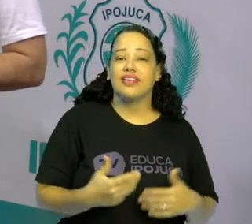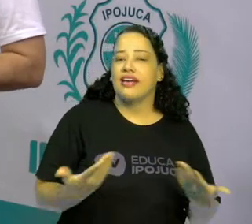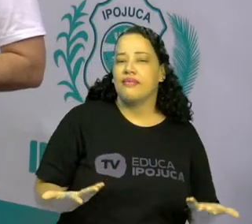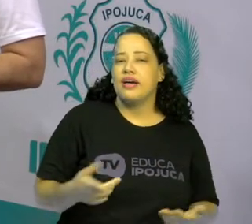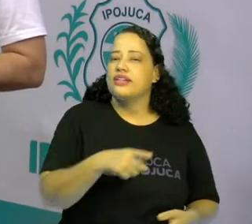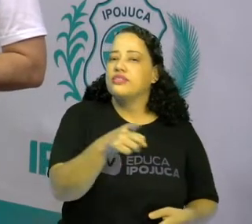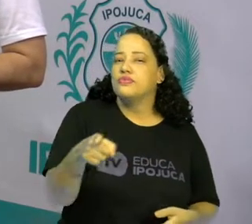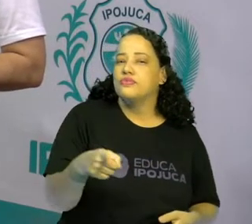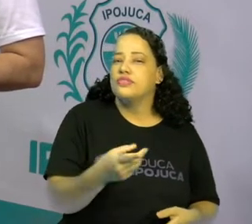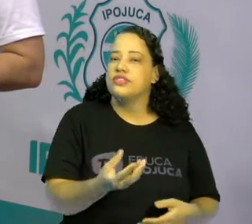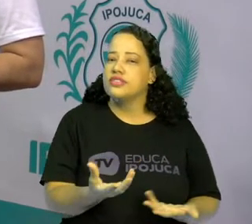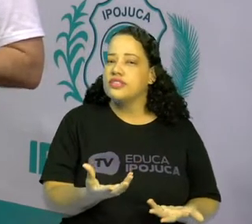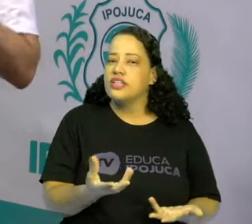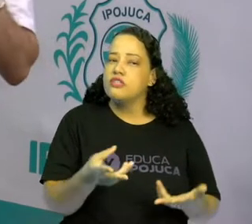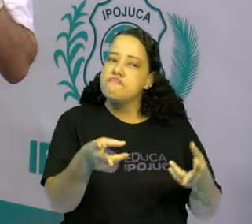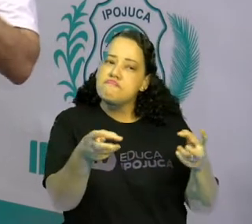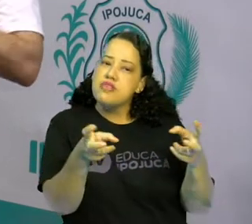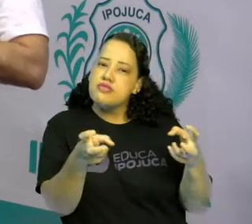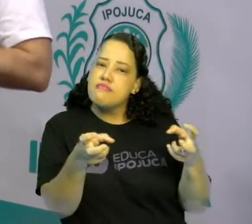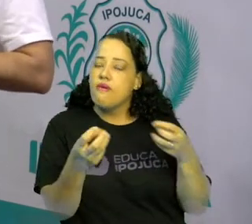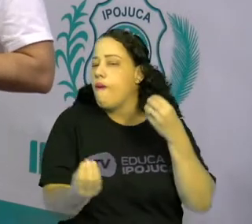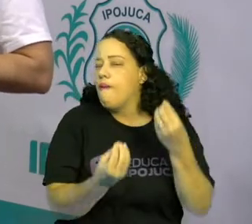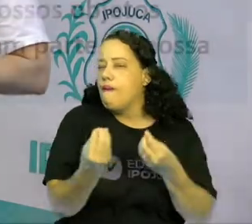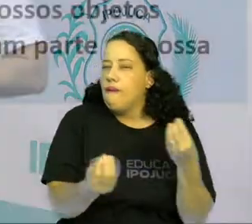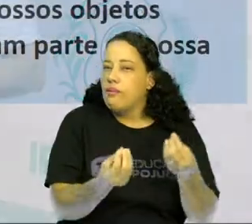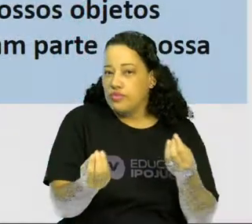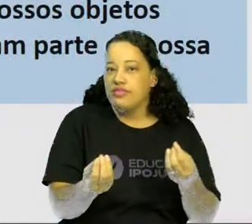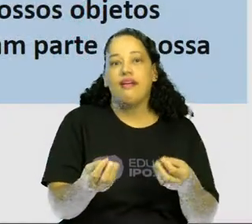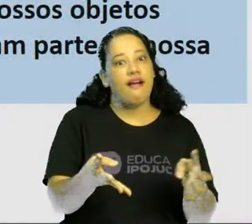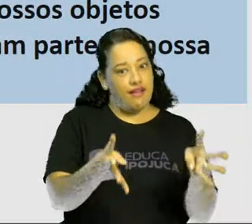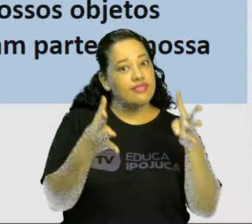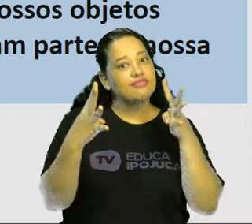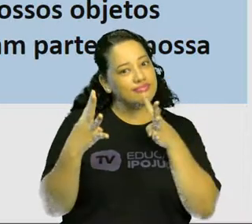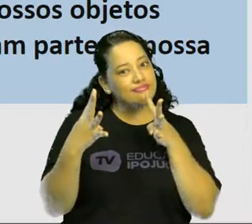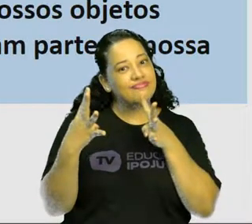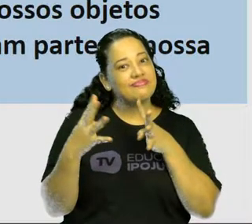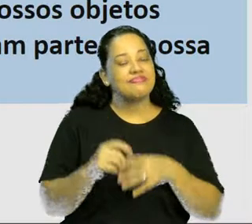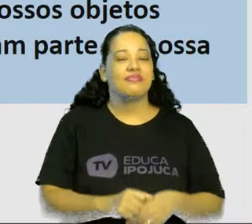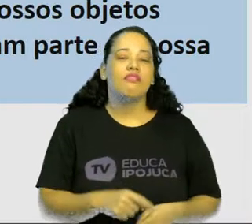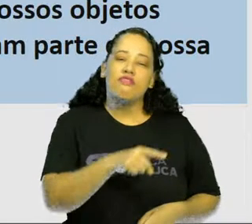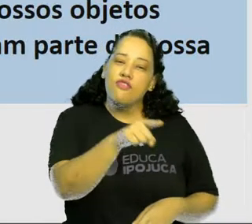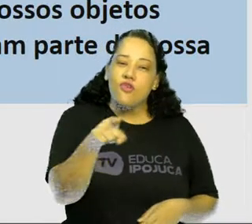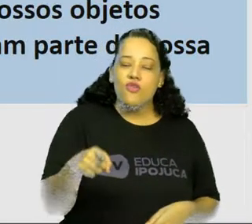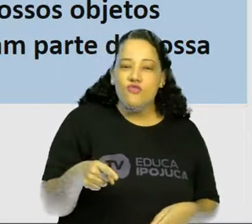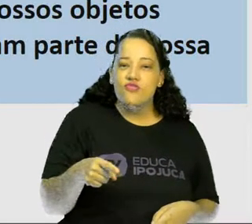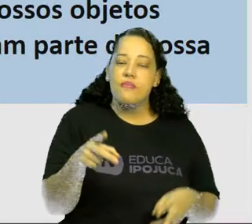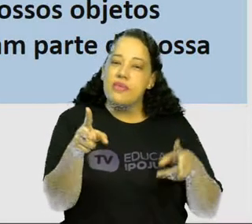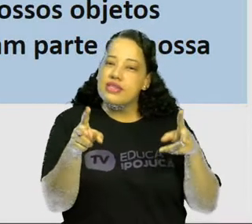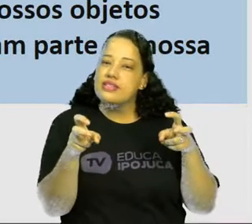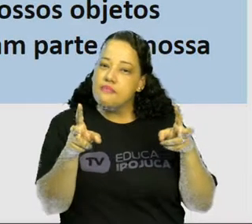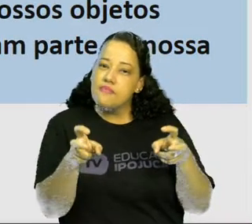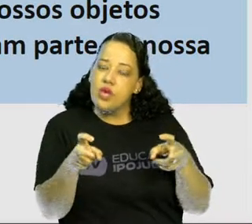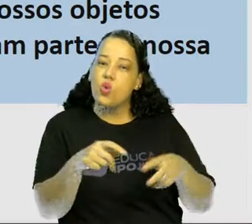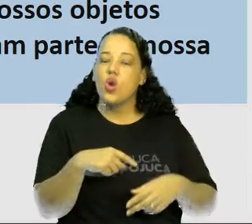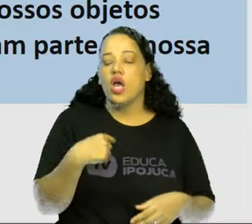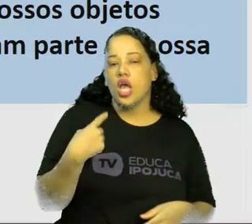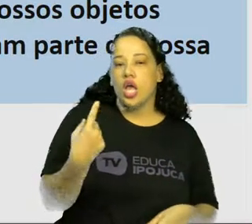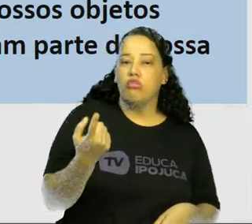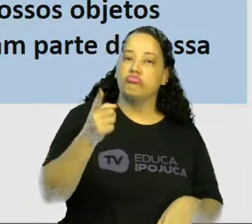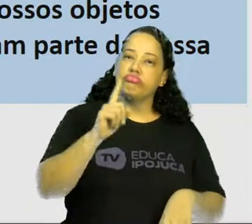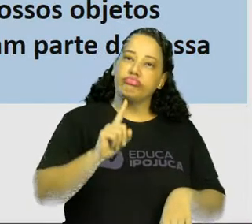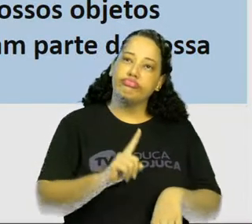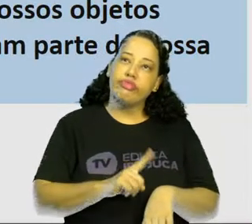é que vocês perceberam isso? Então, presta bastante atenção. Vocês perceberam que com o tempo as suas